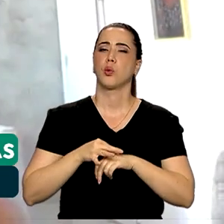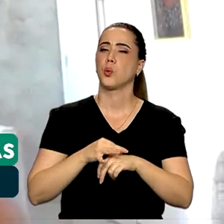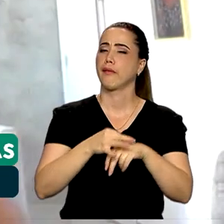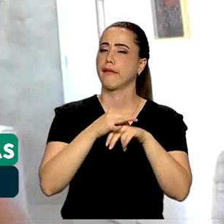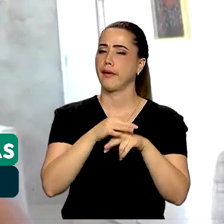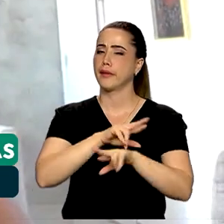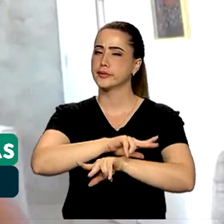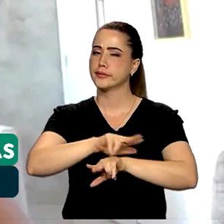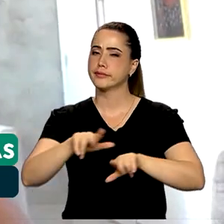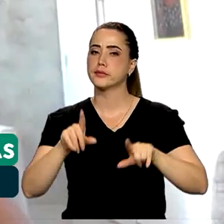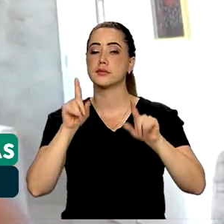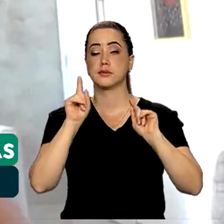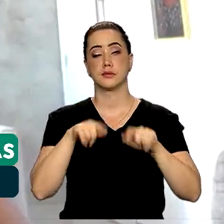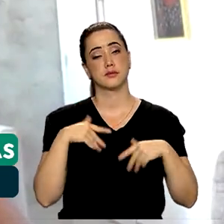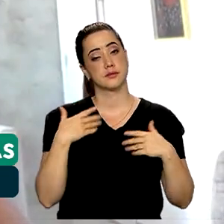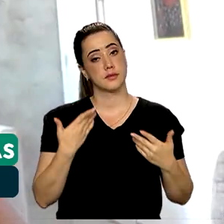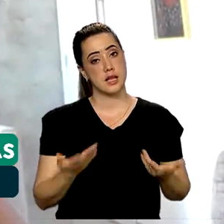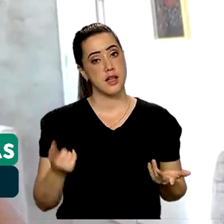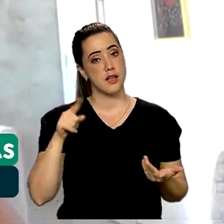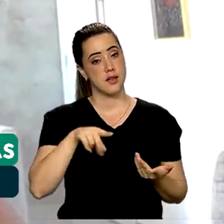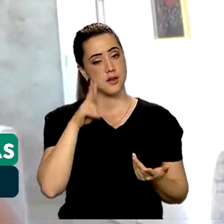e assim é o quintal produtivo.